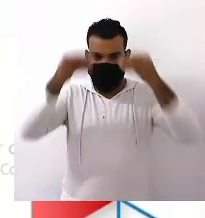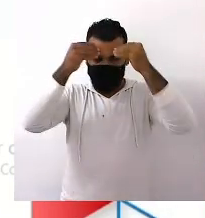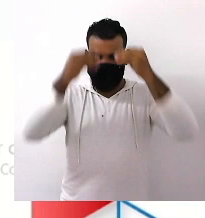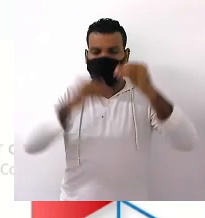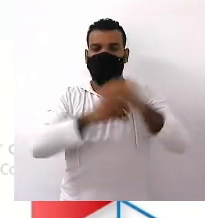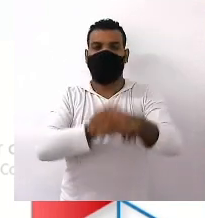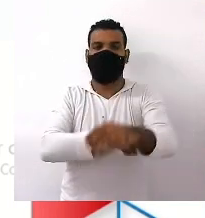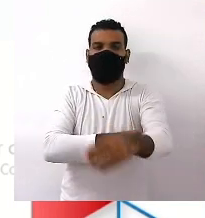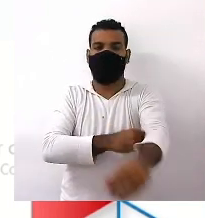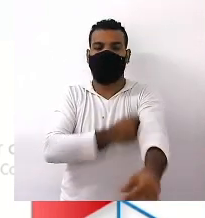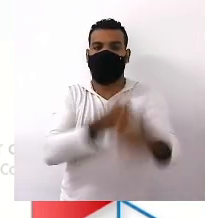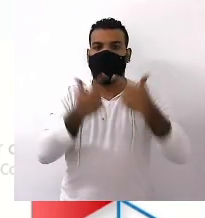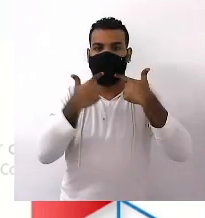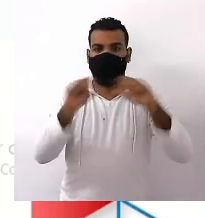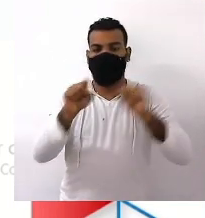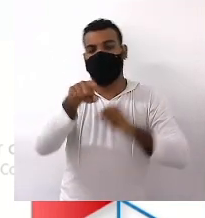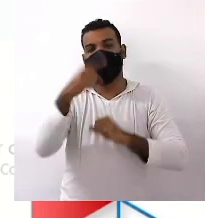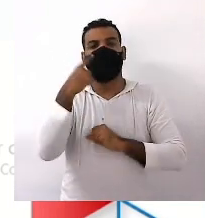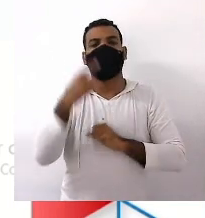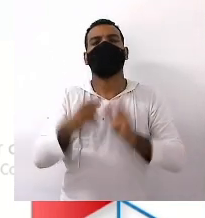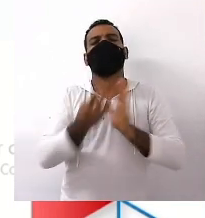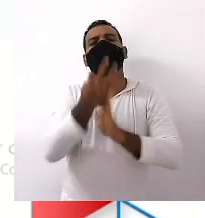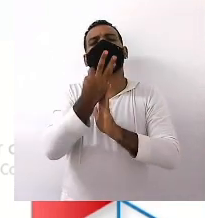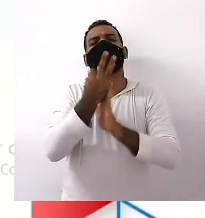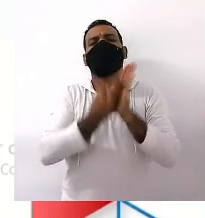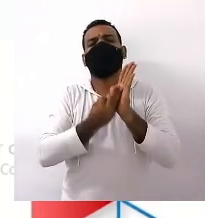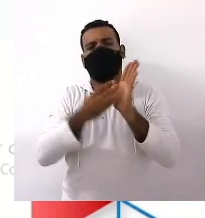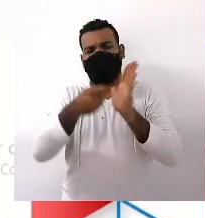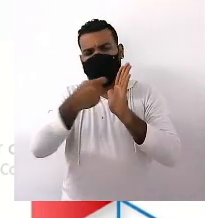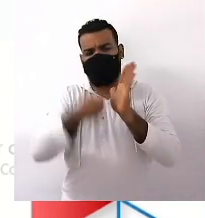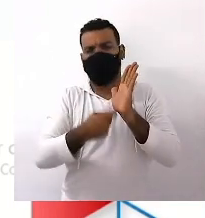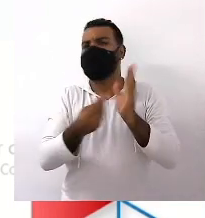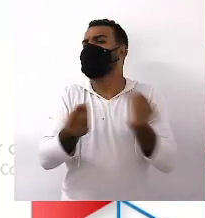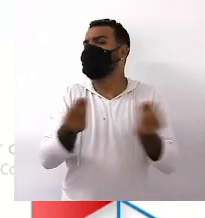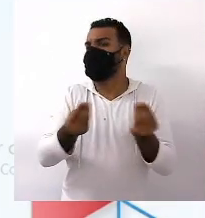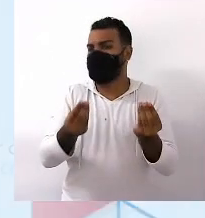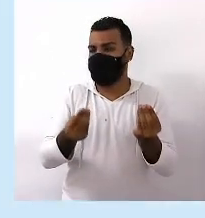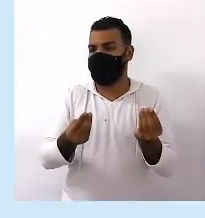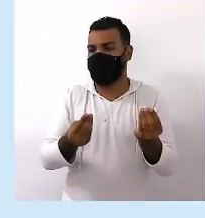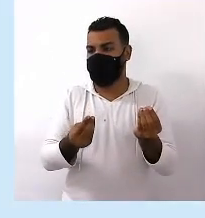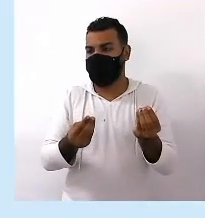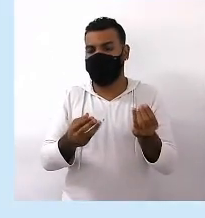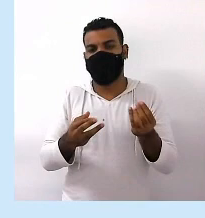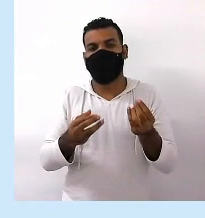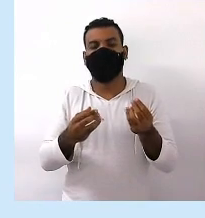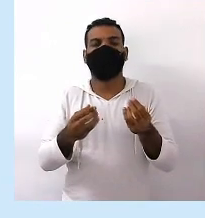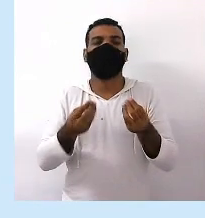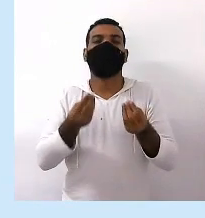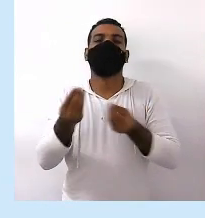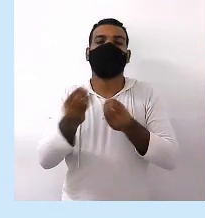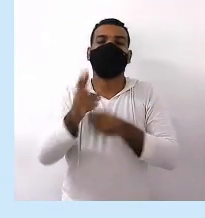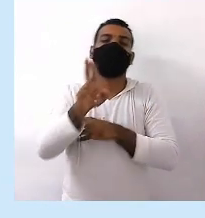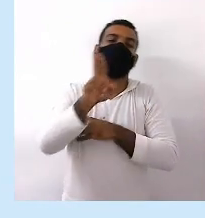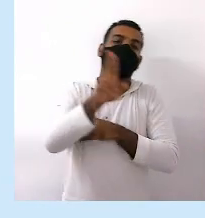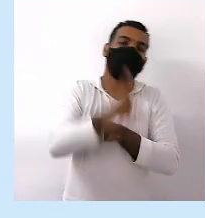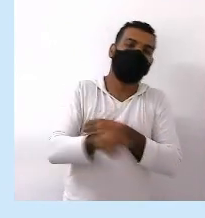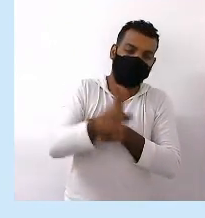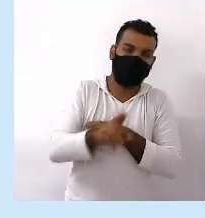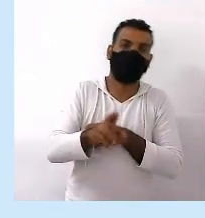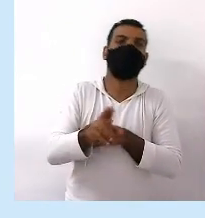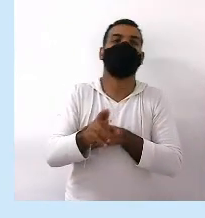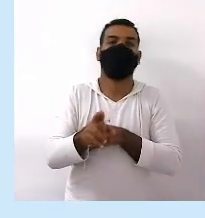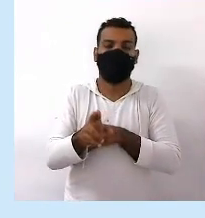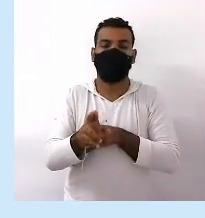sobre Como esse texto Ele é escrito Ele é composto A linguagem Que é utilizada Pelo